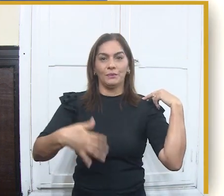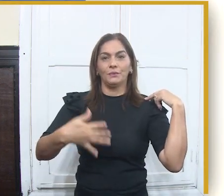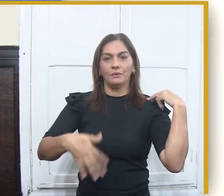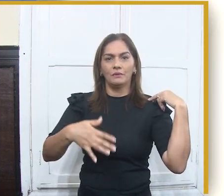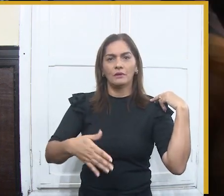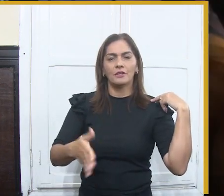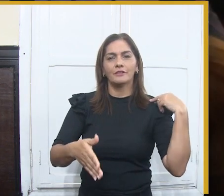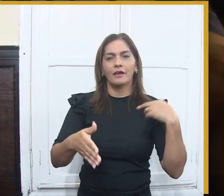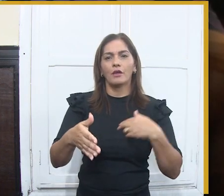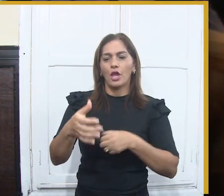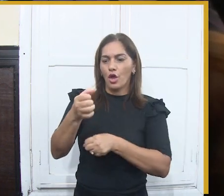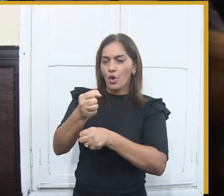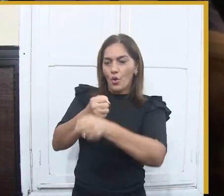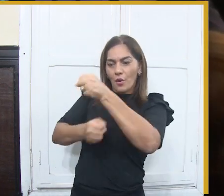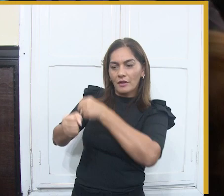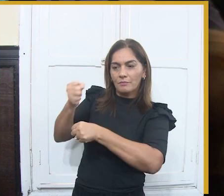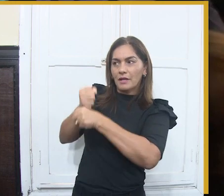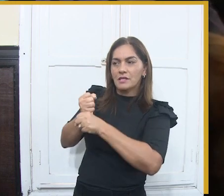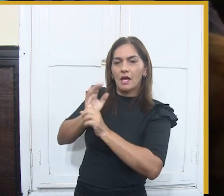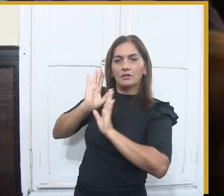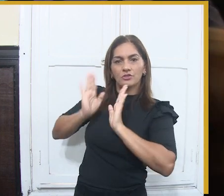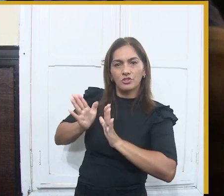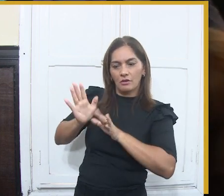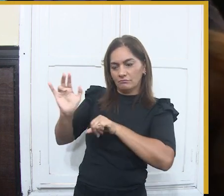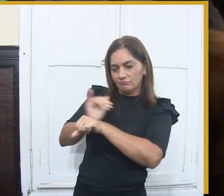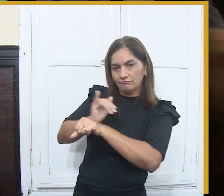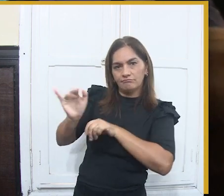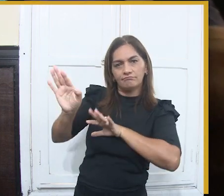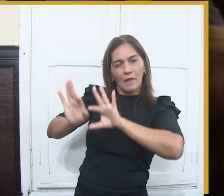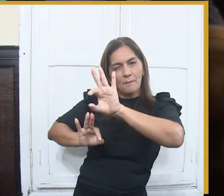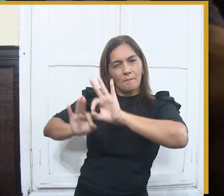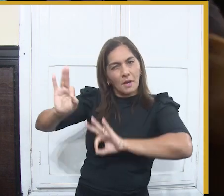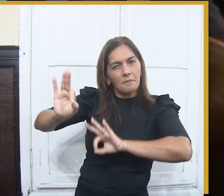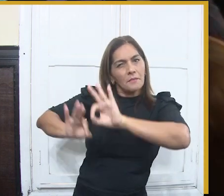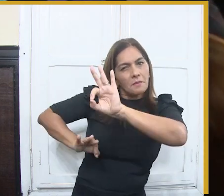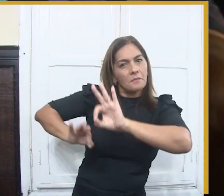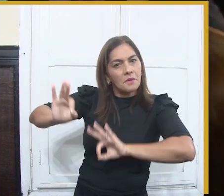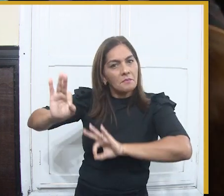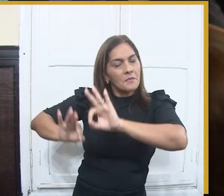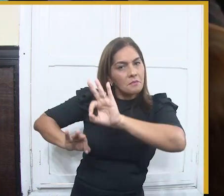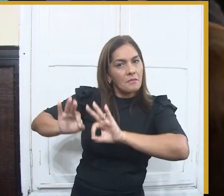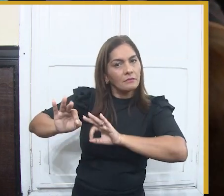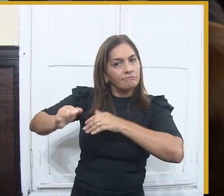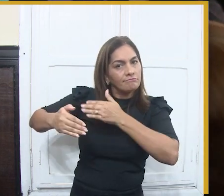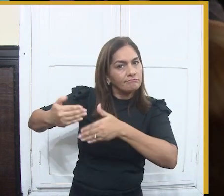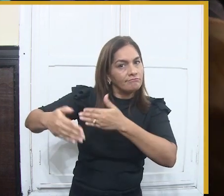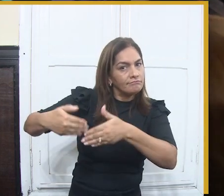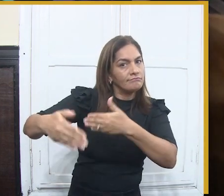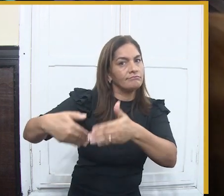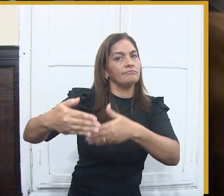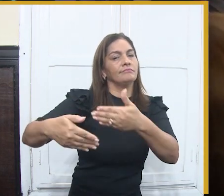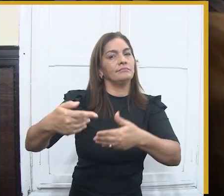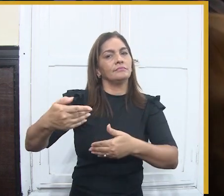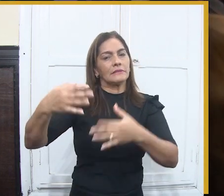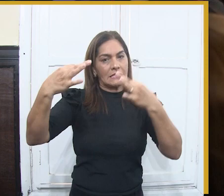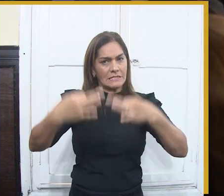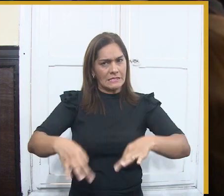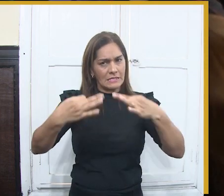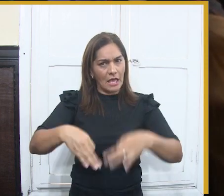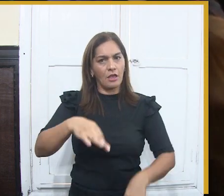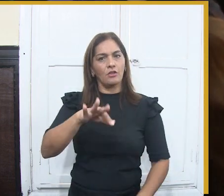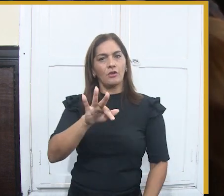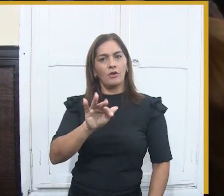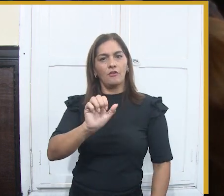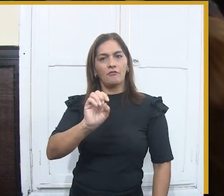não tenha algum vínculo, que não tenha alguma história que o maior São João do mundo. Então, portanto, para a gente é uma responsabilidade muito grande.